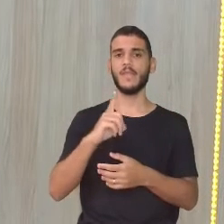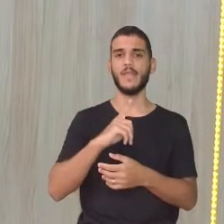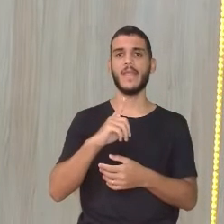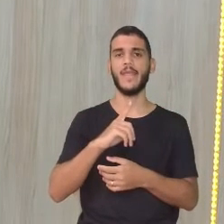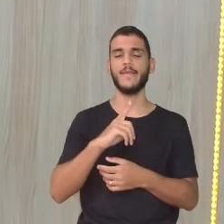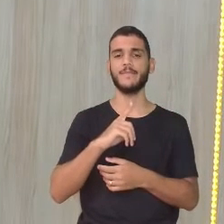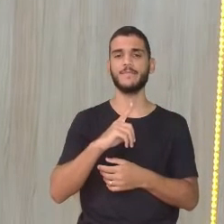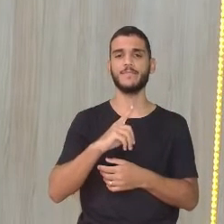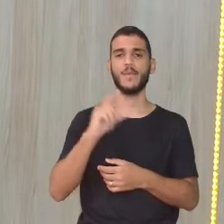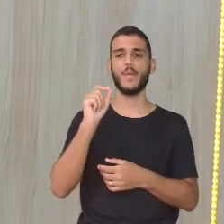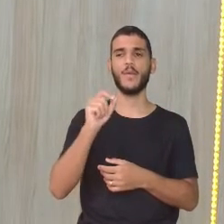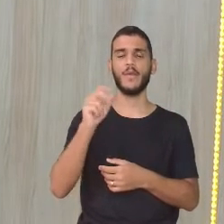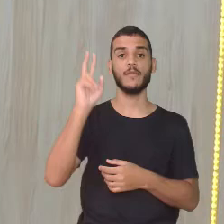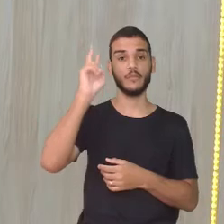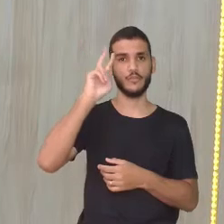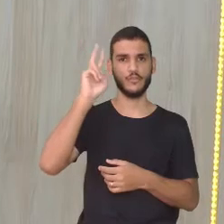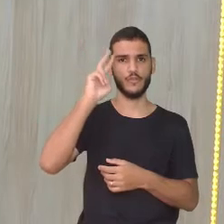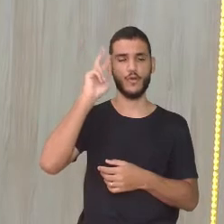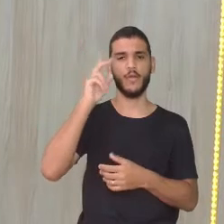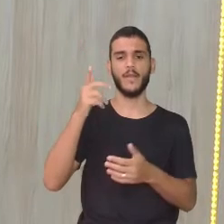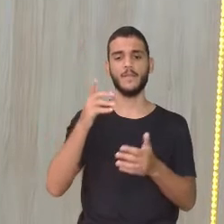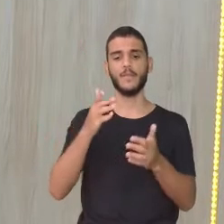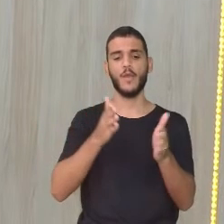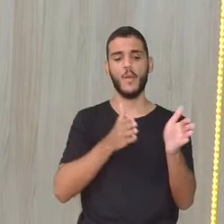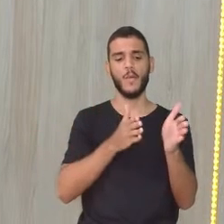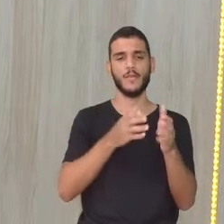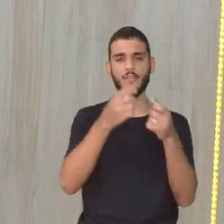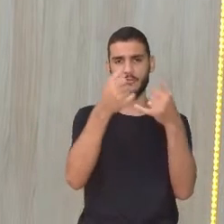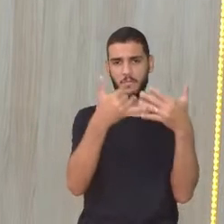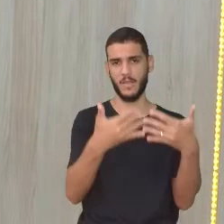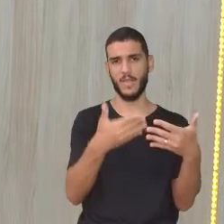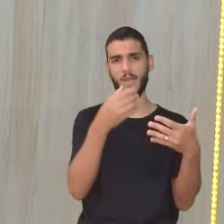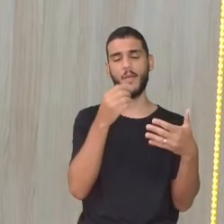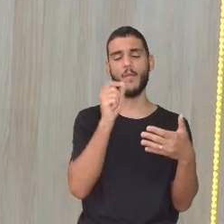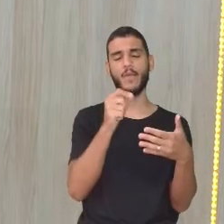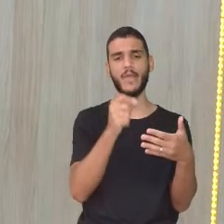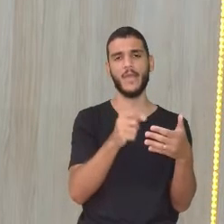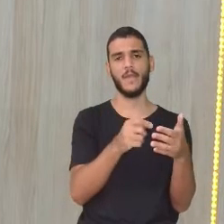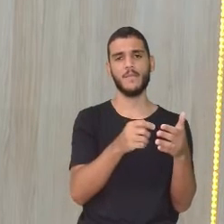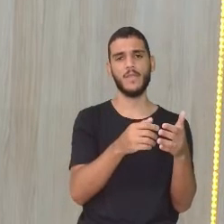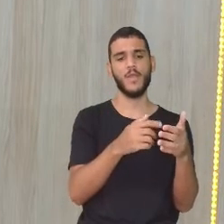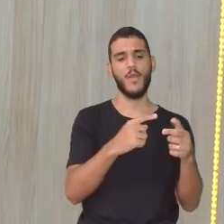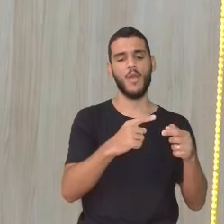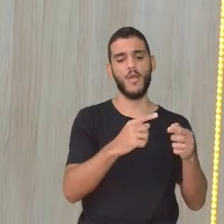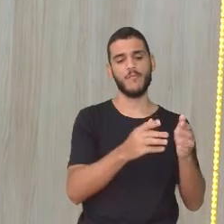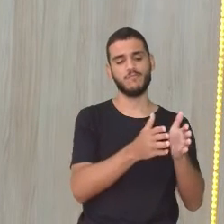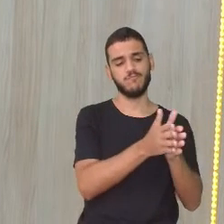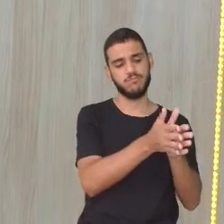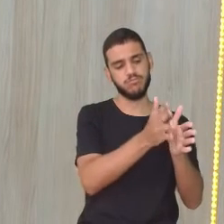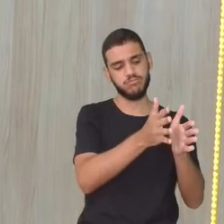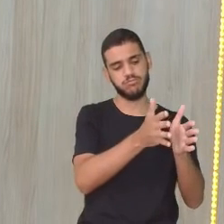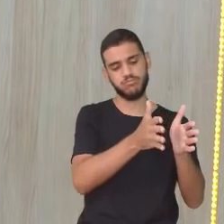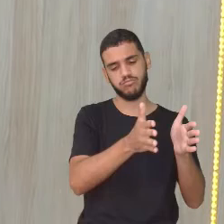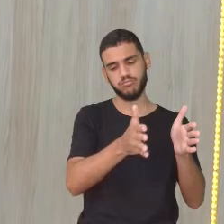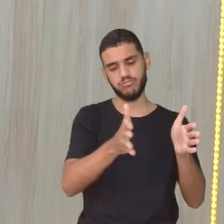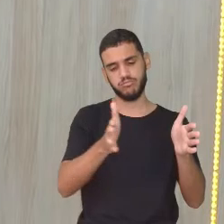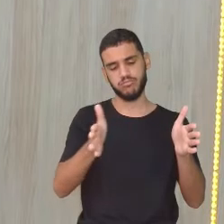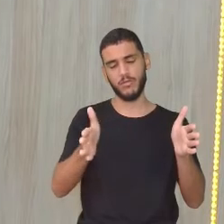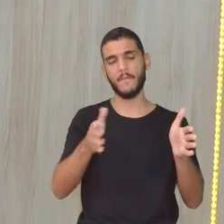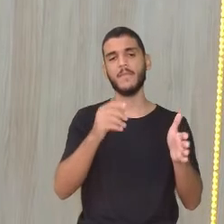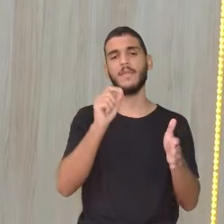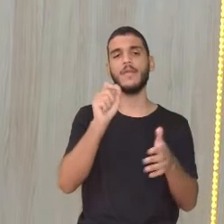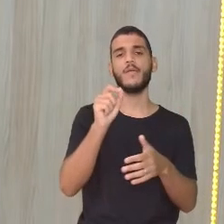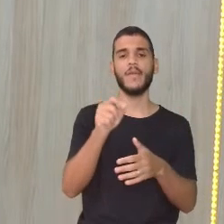disciplina de ciências, né? Na parte de evolução, que é uma história sobre as borboletas monarcas. Já ouviu falar nessa história?